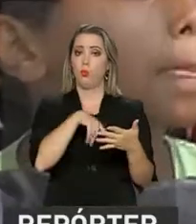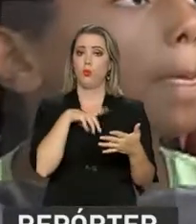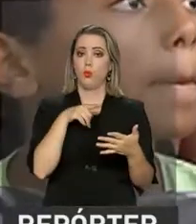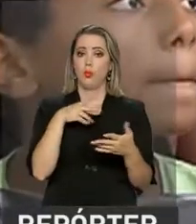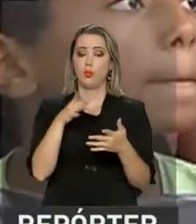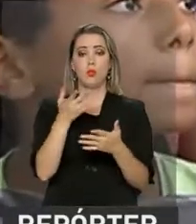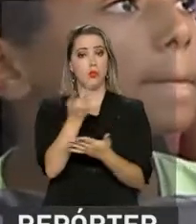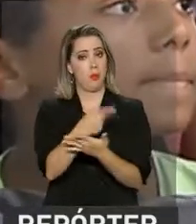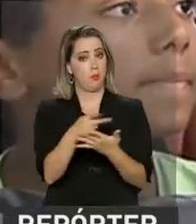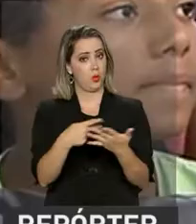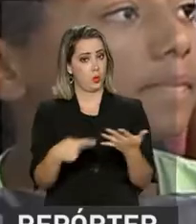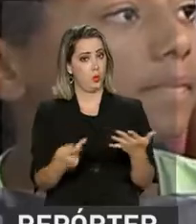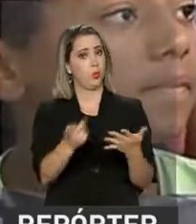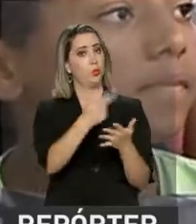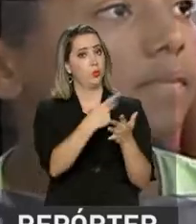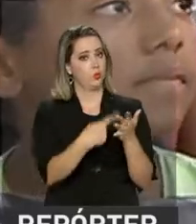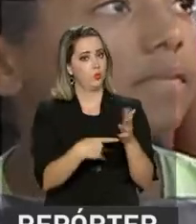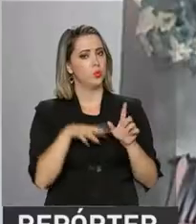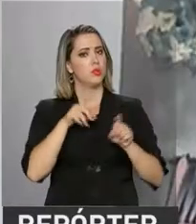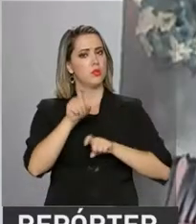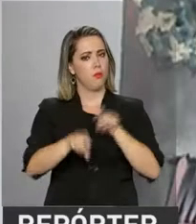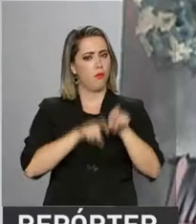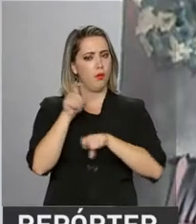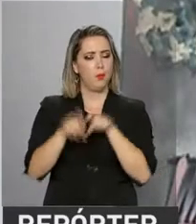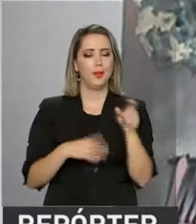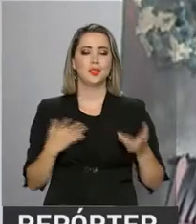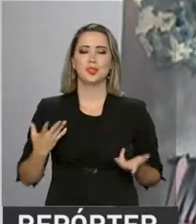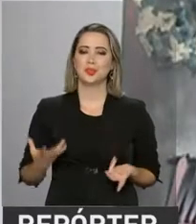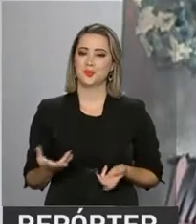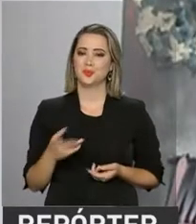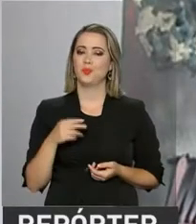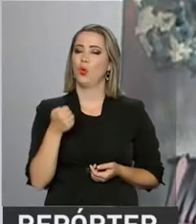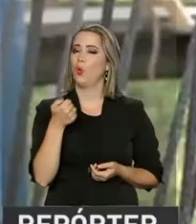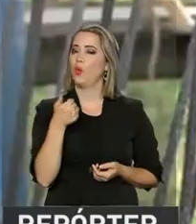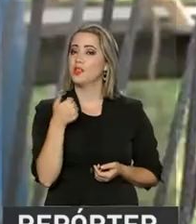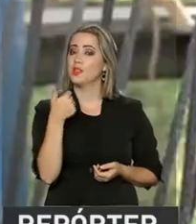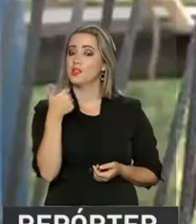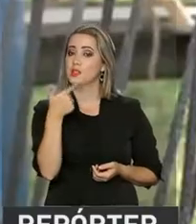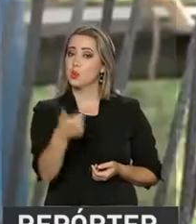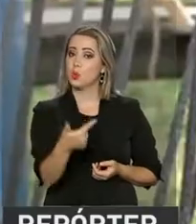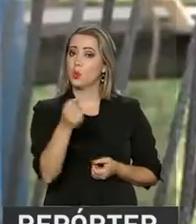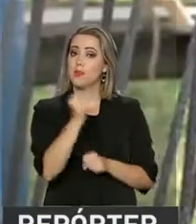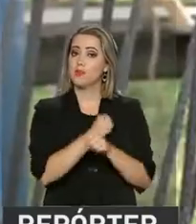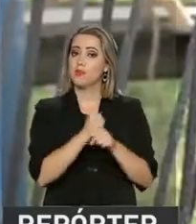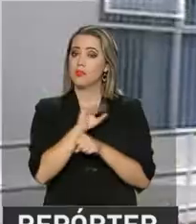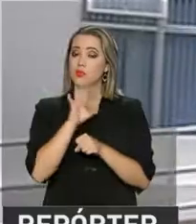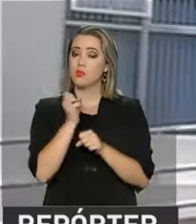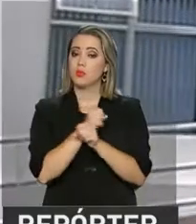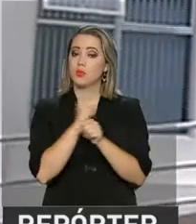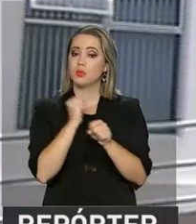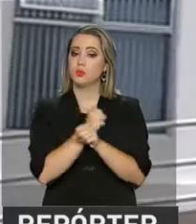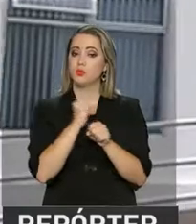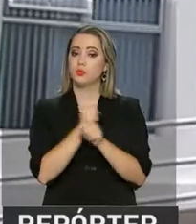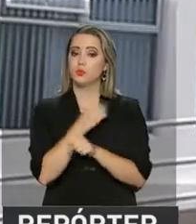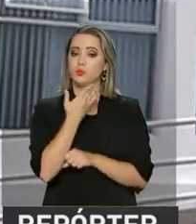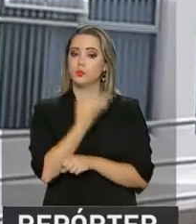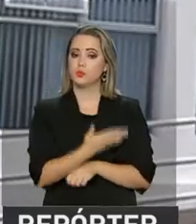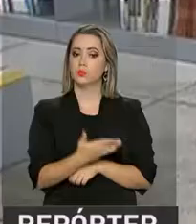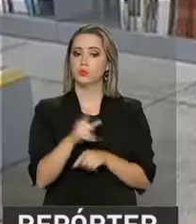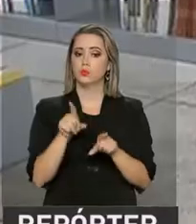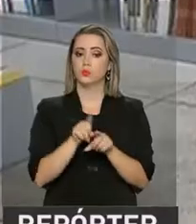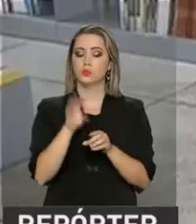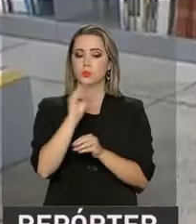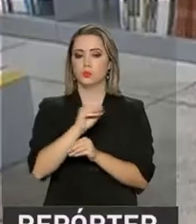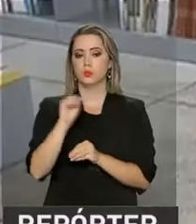tem pintura e computação. Construído há quase dois anos com recursos do Ministério da Cultura, o CEL de Embudas Artes